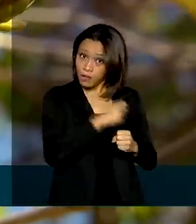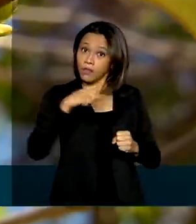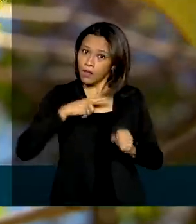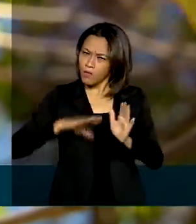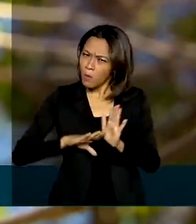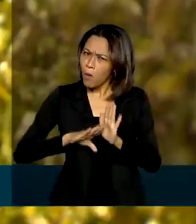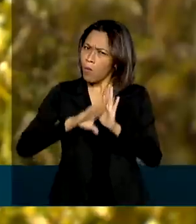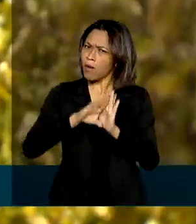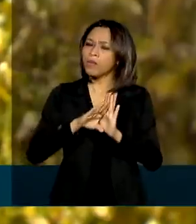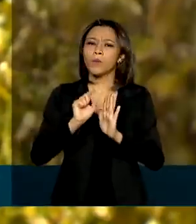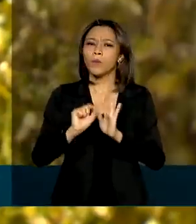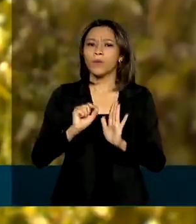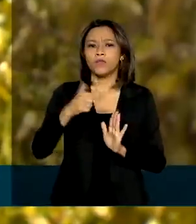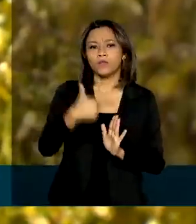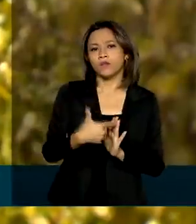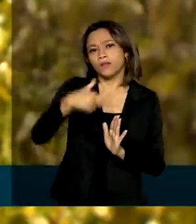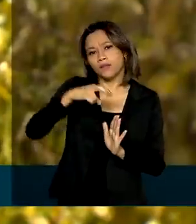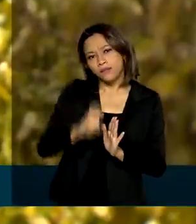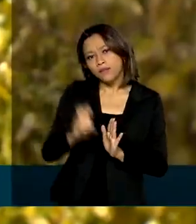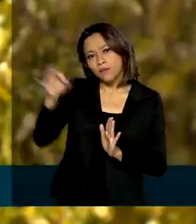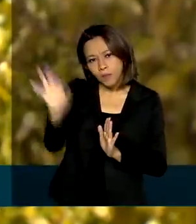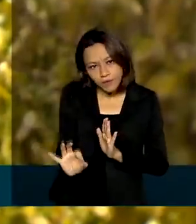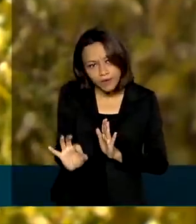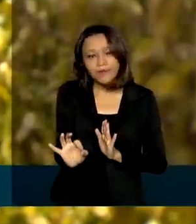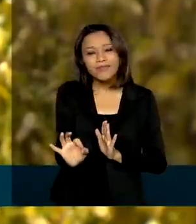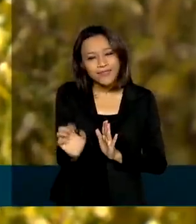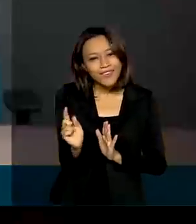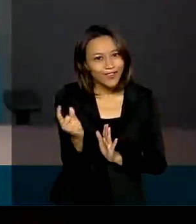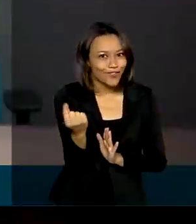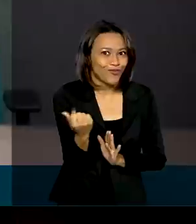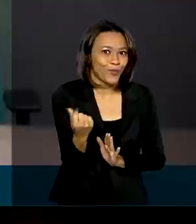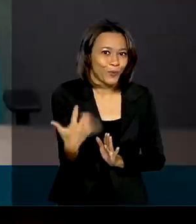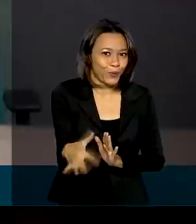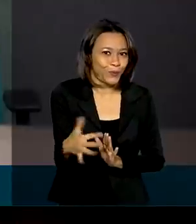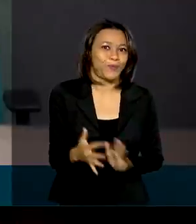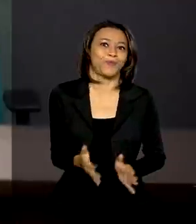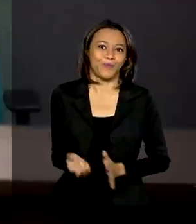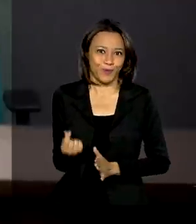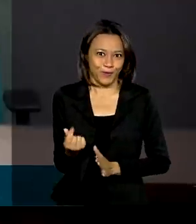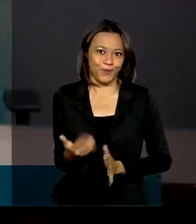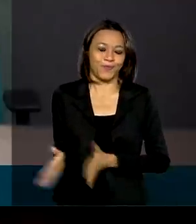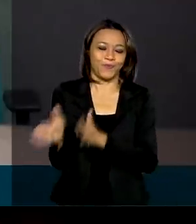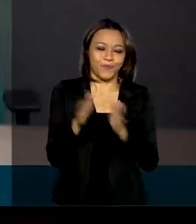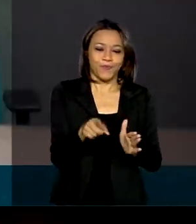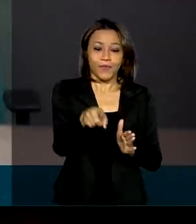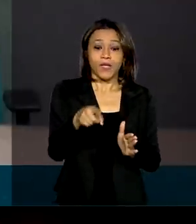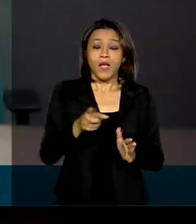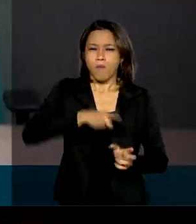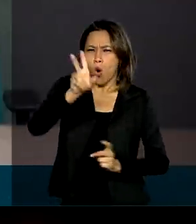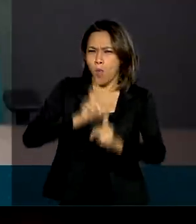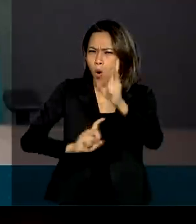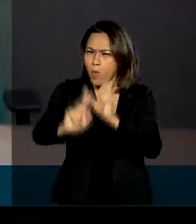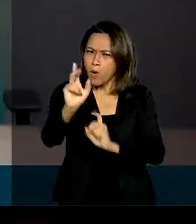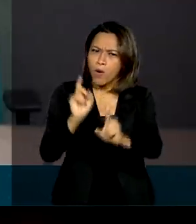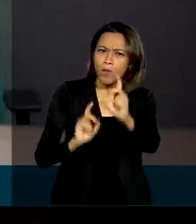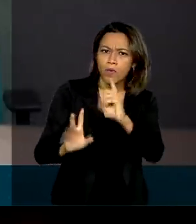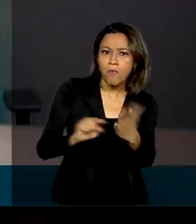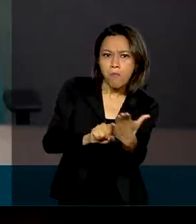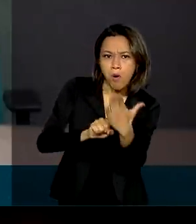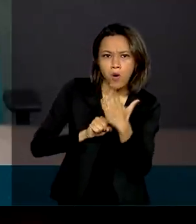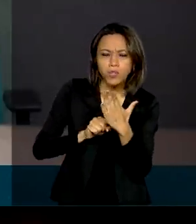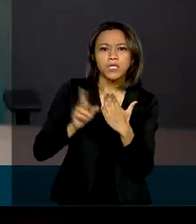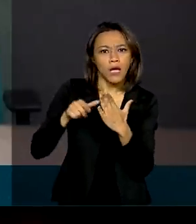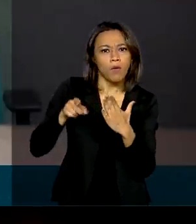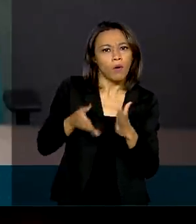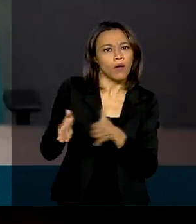aumento de 25% em reais. As exportações estão mostrando o caminho que faz com